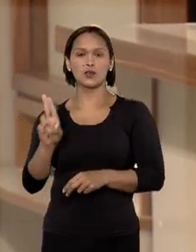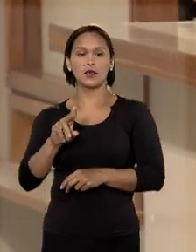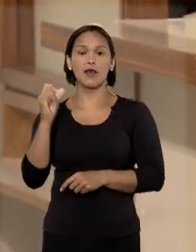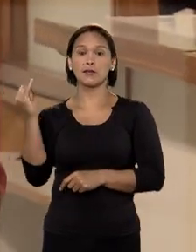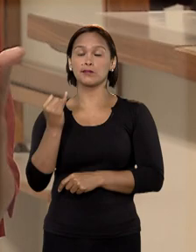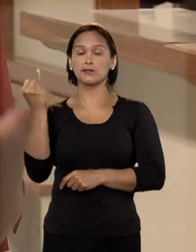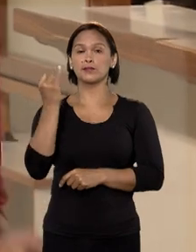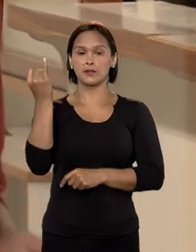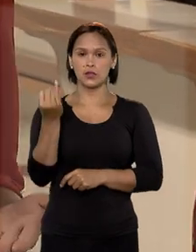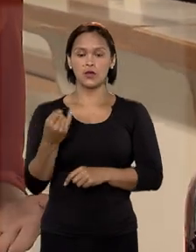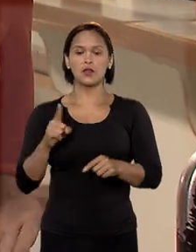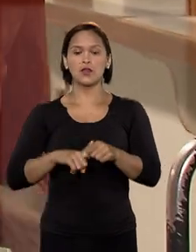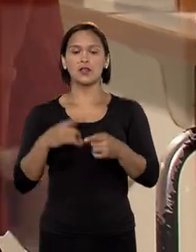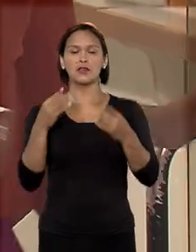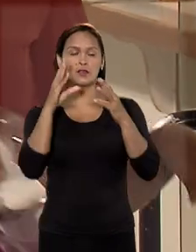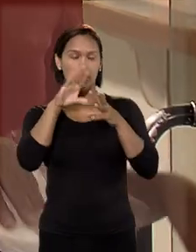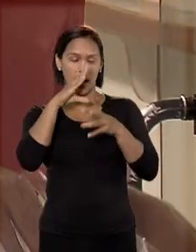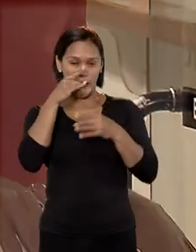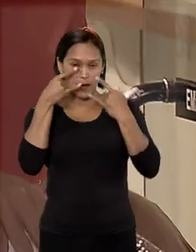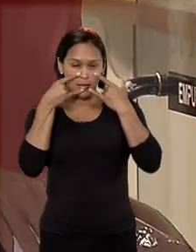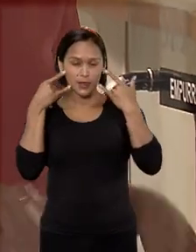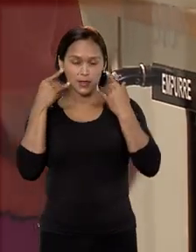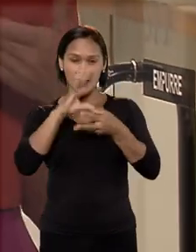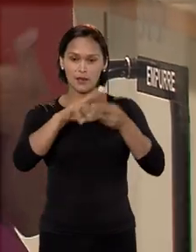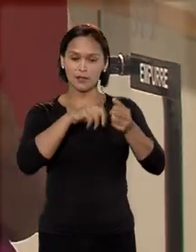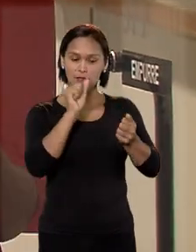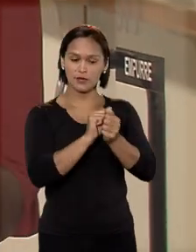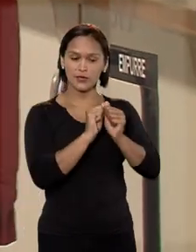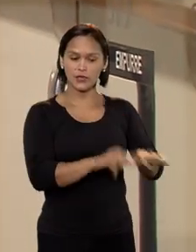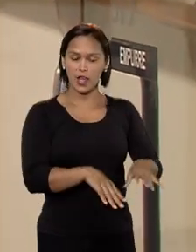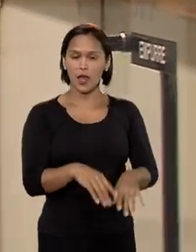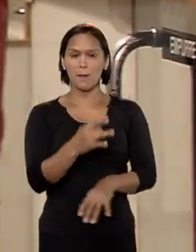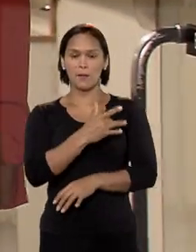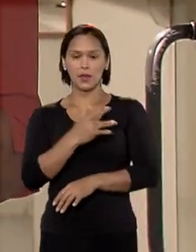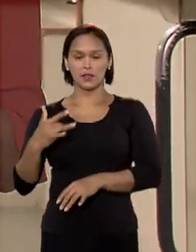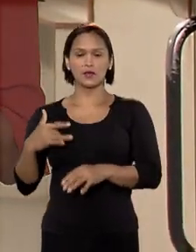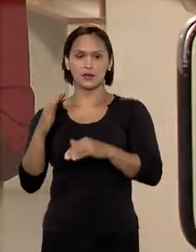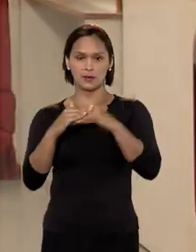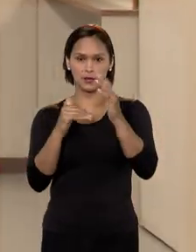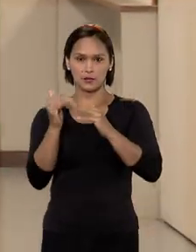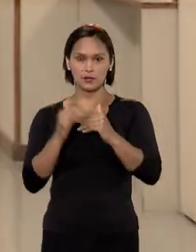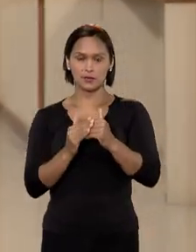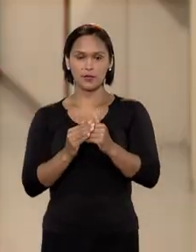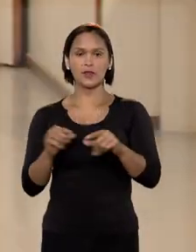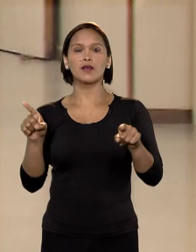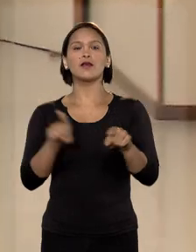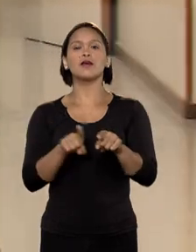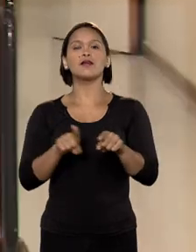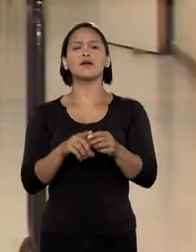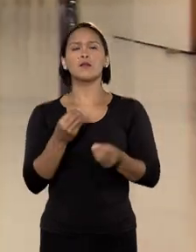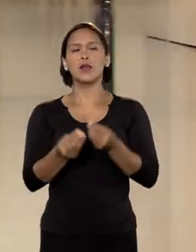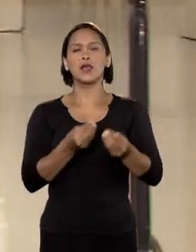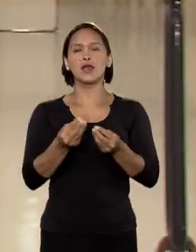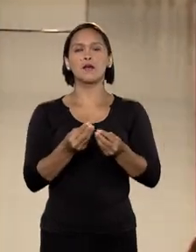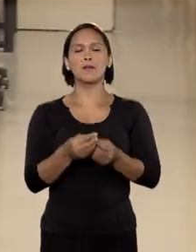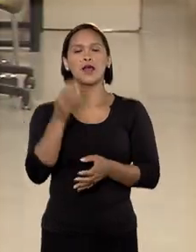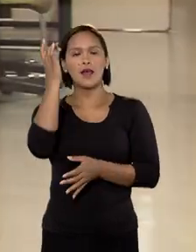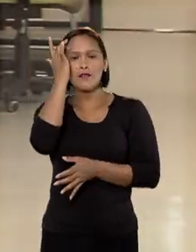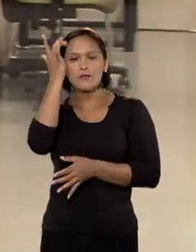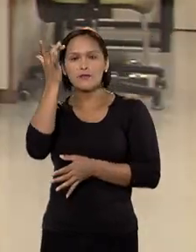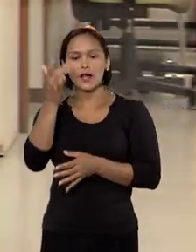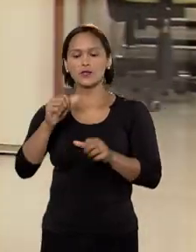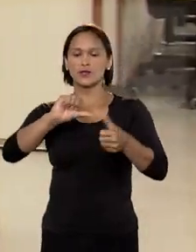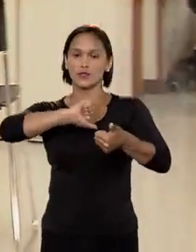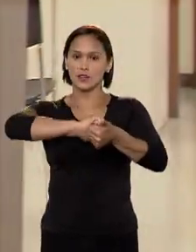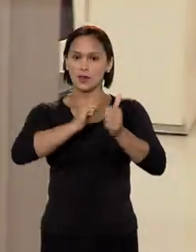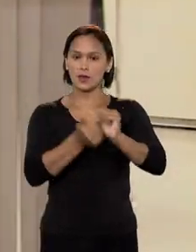Isto porque é importante manter as descartáveis disponíveis para os profissionais da saúde. E é também uma forma mais sustentável